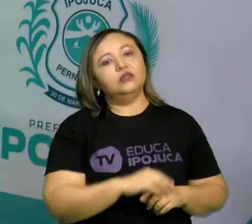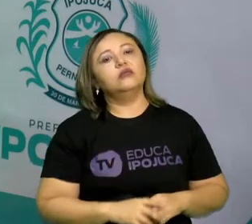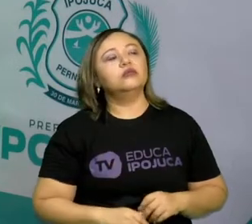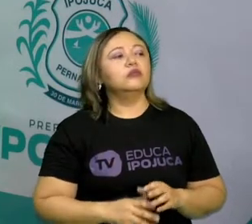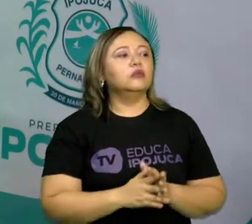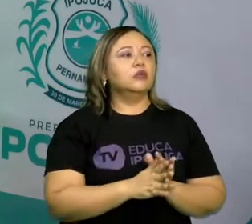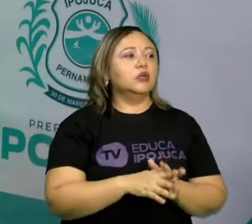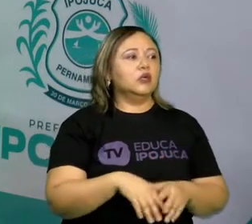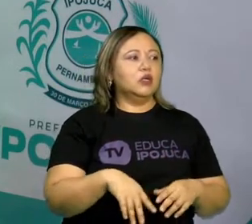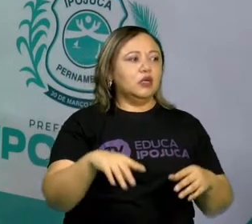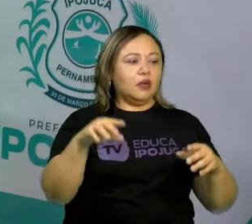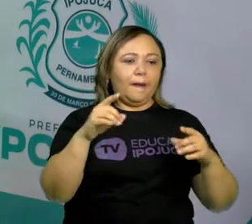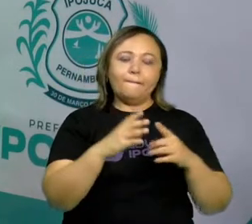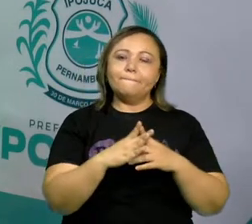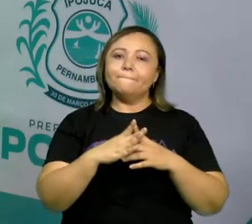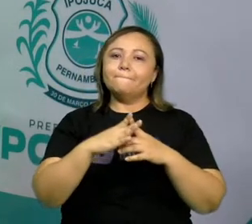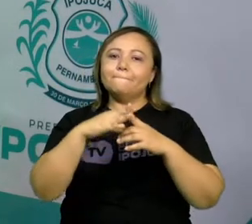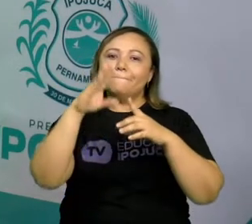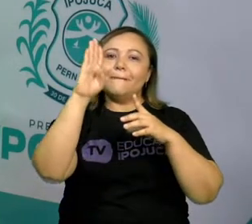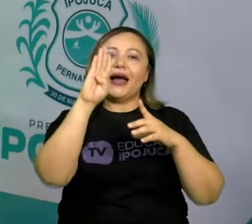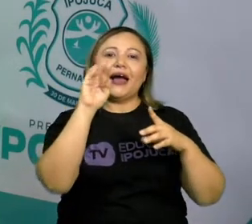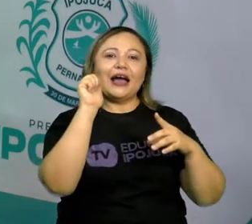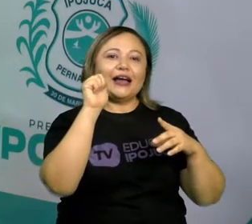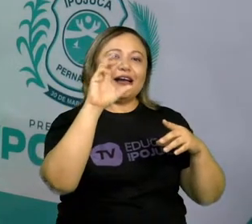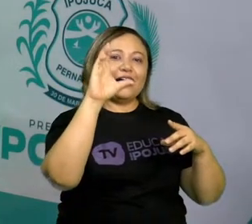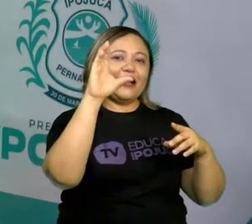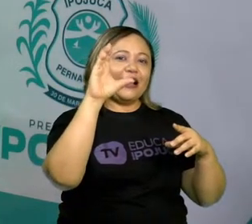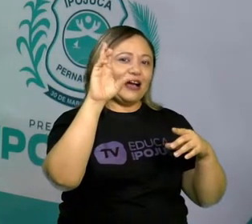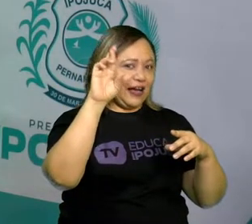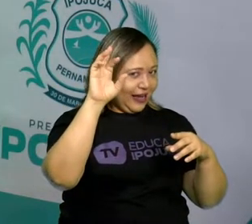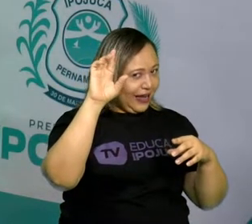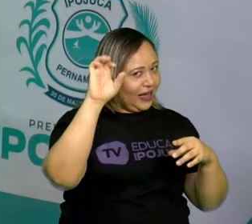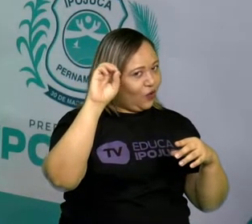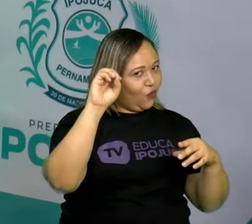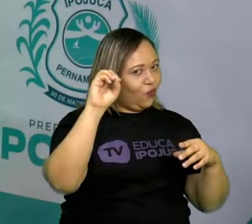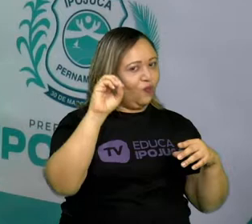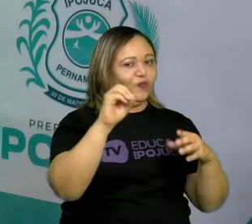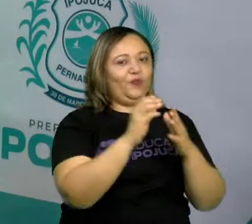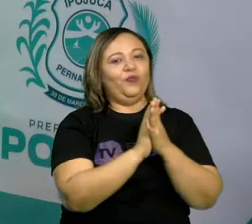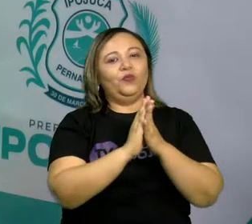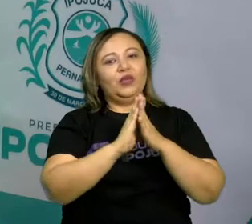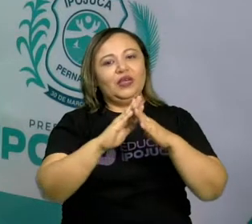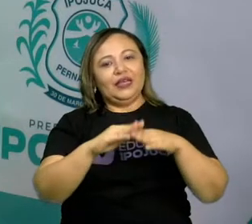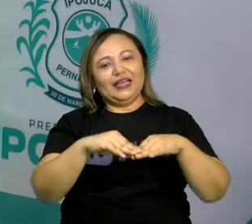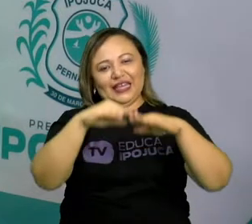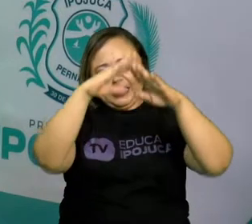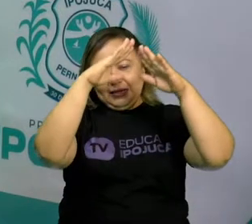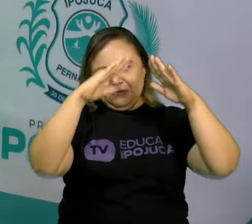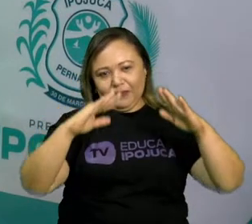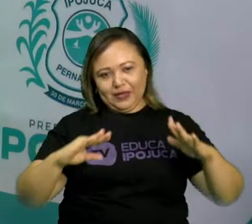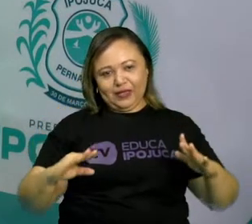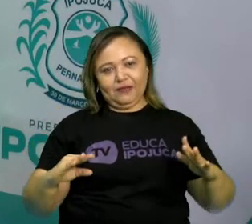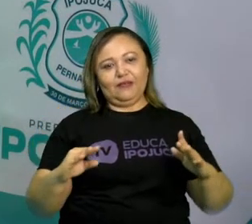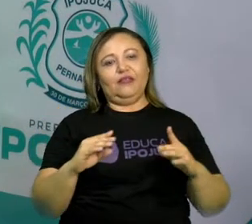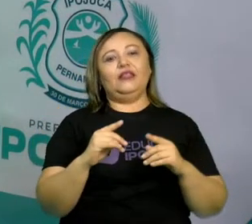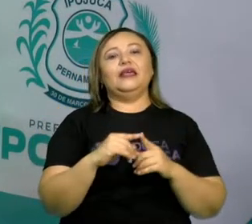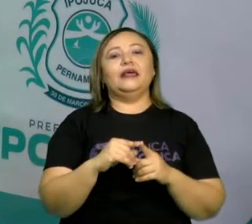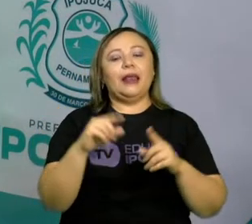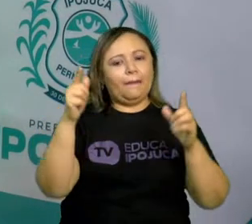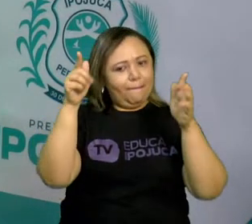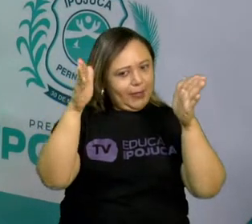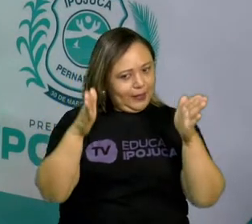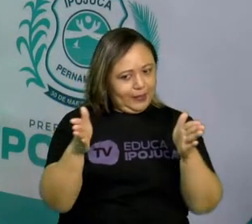Barracos, pequena habitação de madeira ou plástico, coberta de palha, plástico,